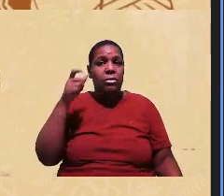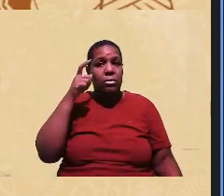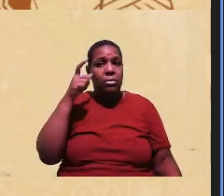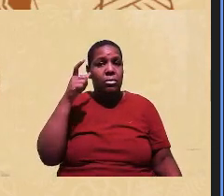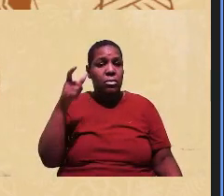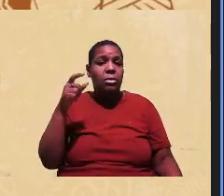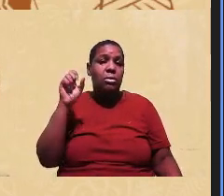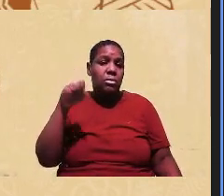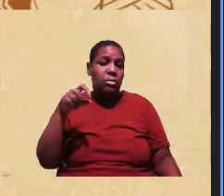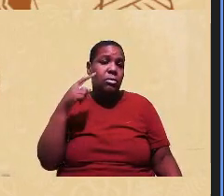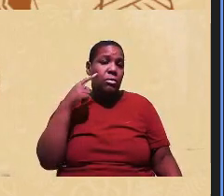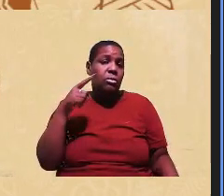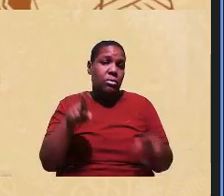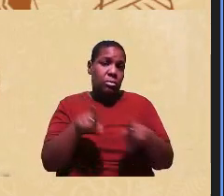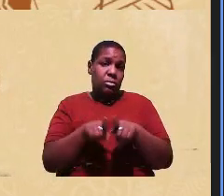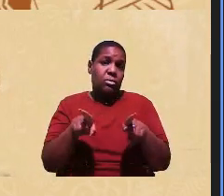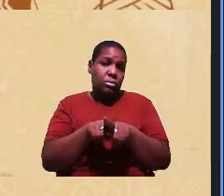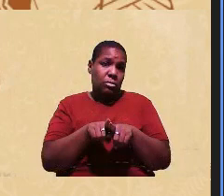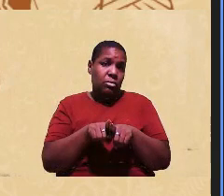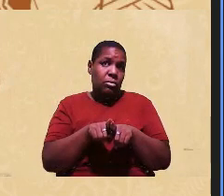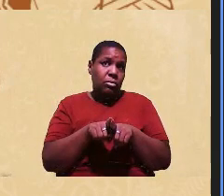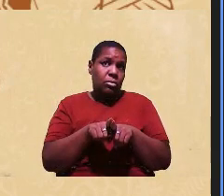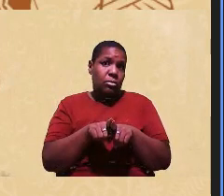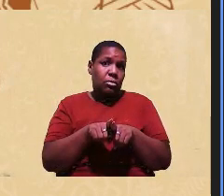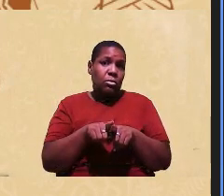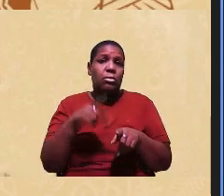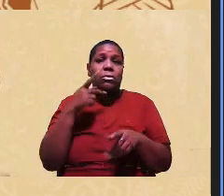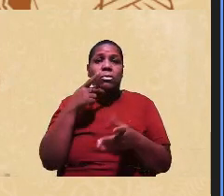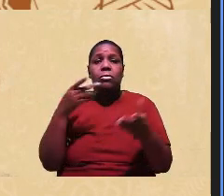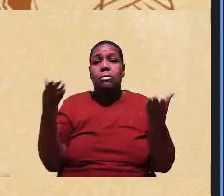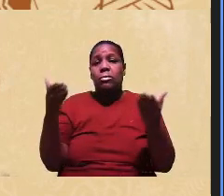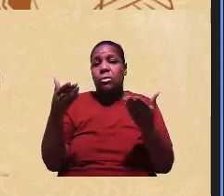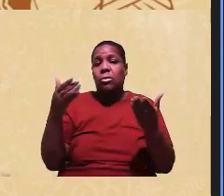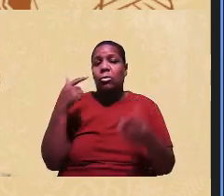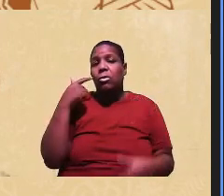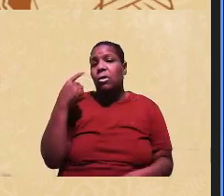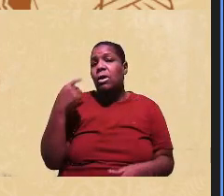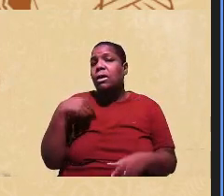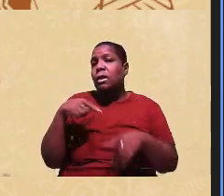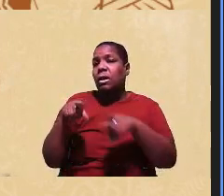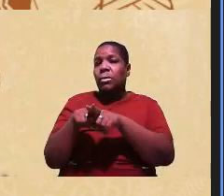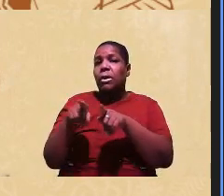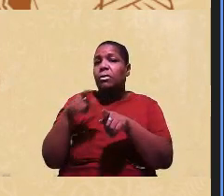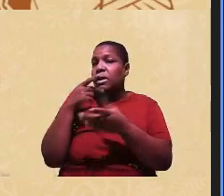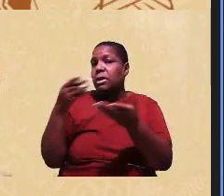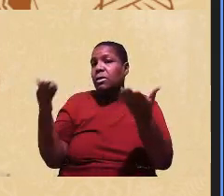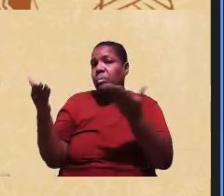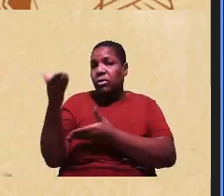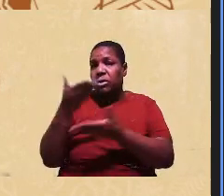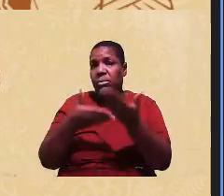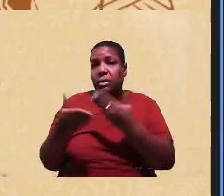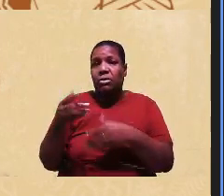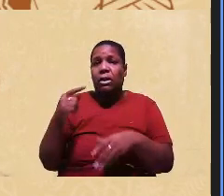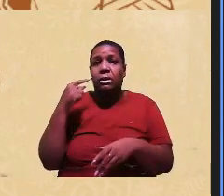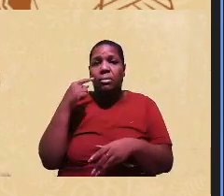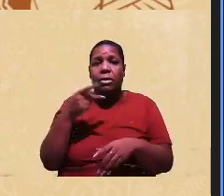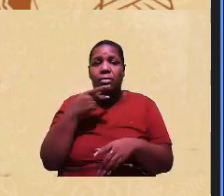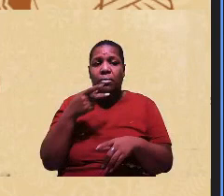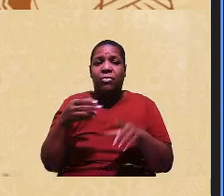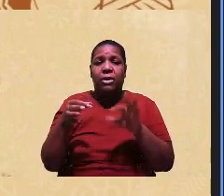também os membros de banca eles vão sofrendo impactos dessas estruturas do ponto de vista simbólico